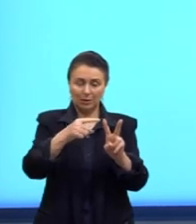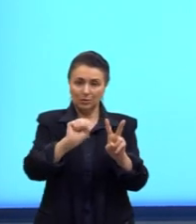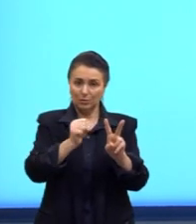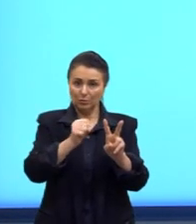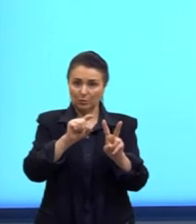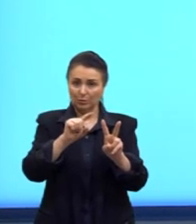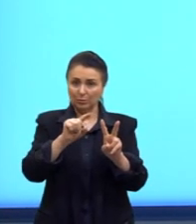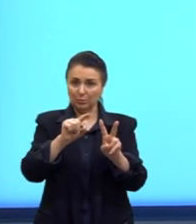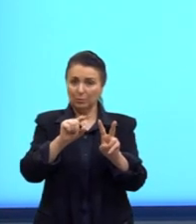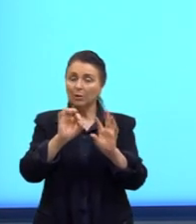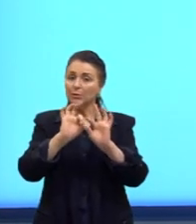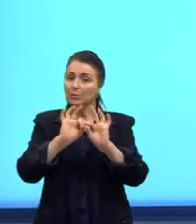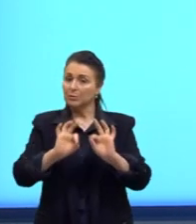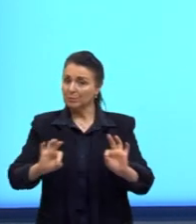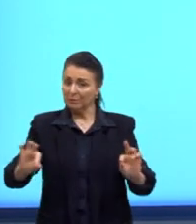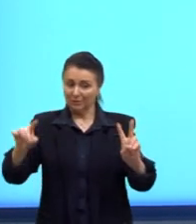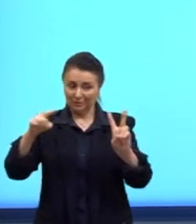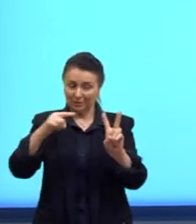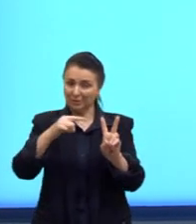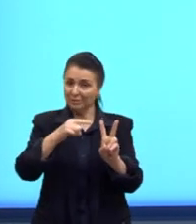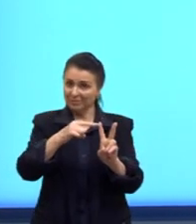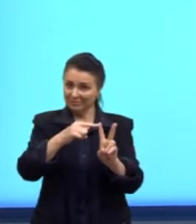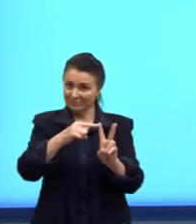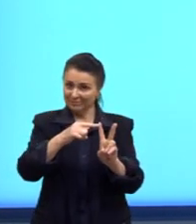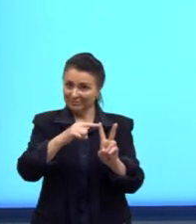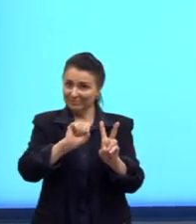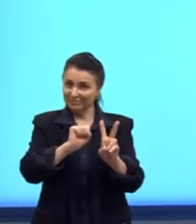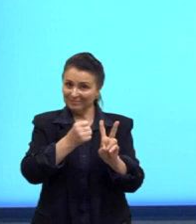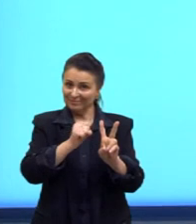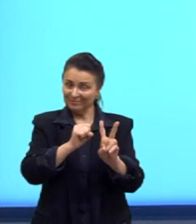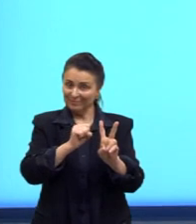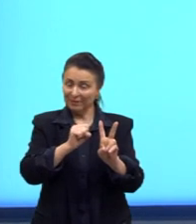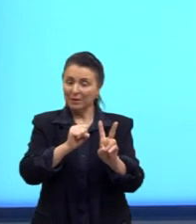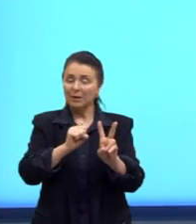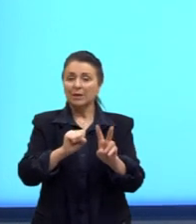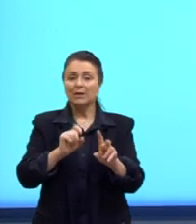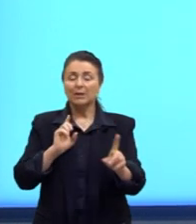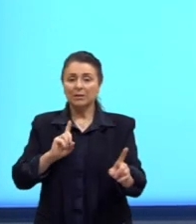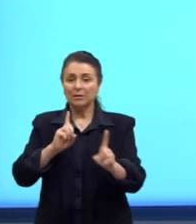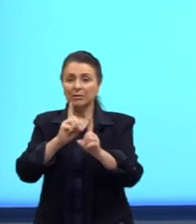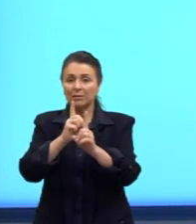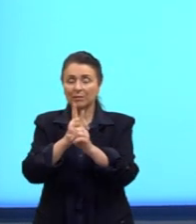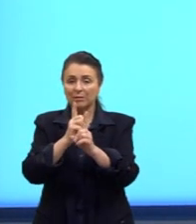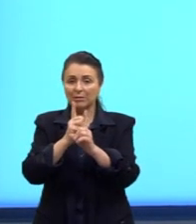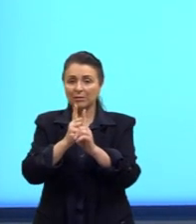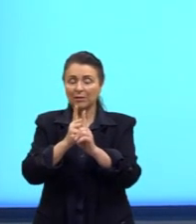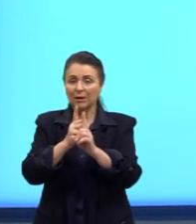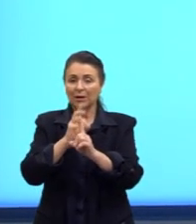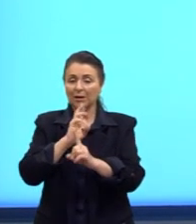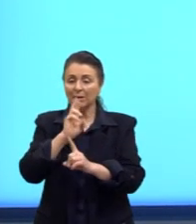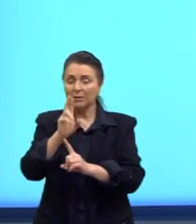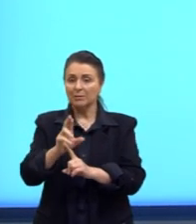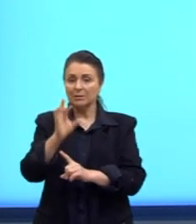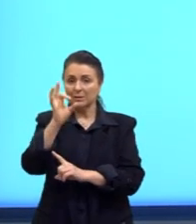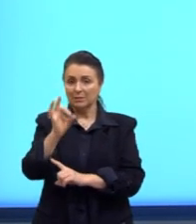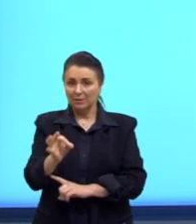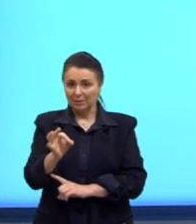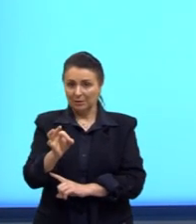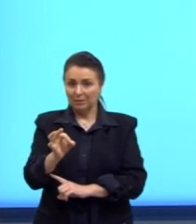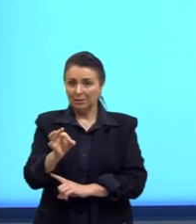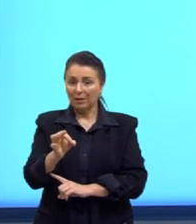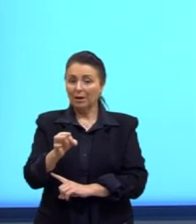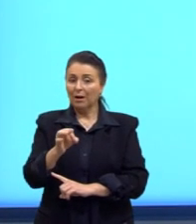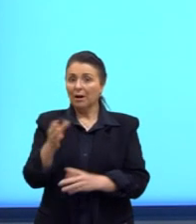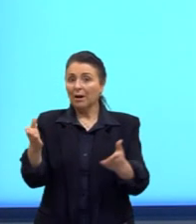simplificar o radical. Então, simplificar a raiz de 8 e buscar chegar na nossa alternativa correta. Nesse caso,